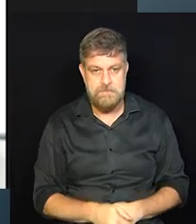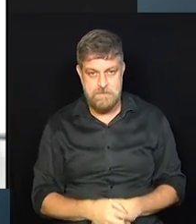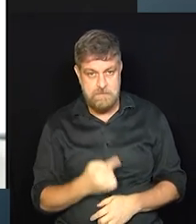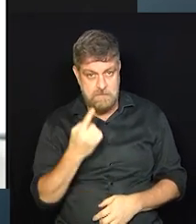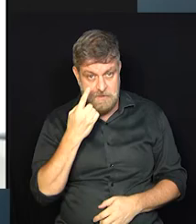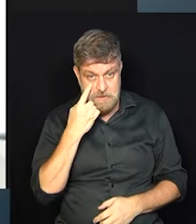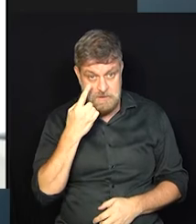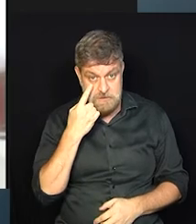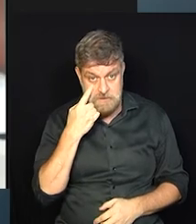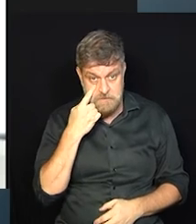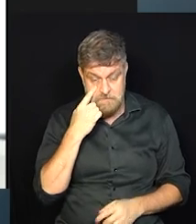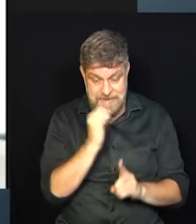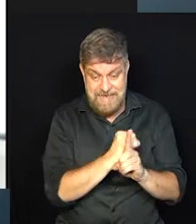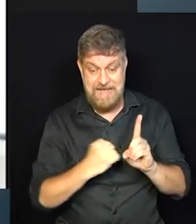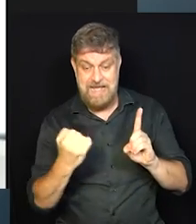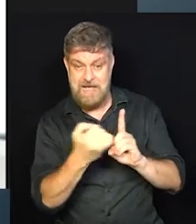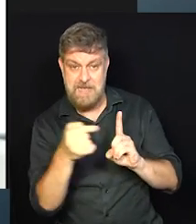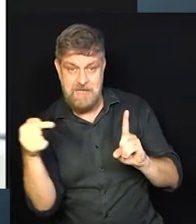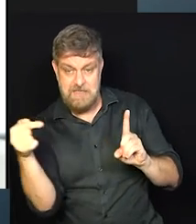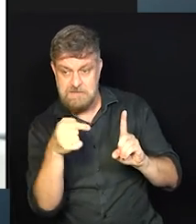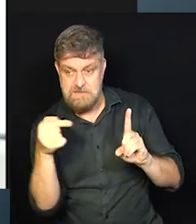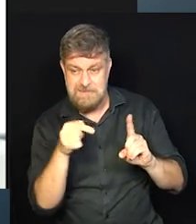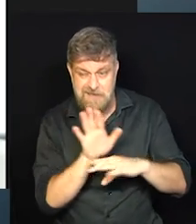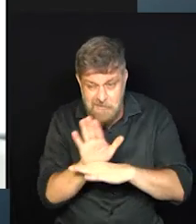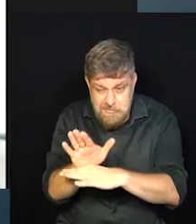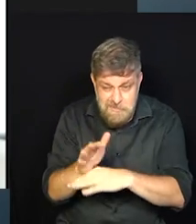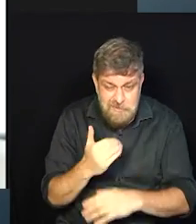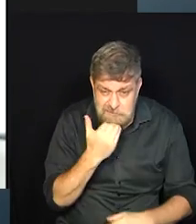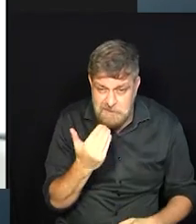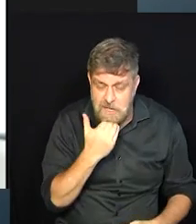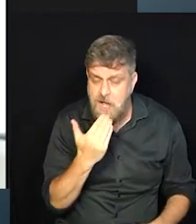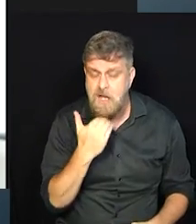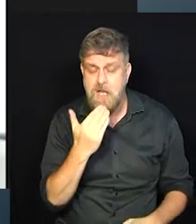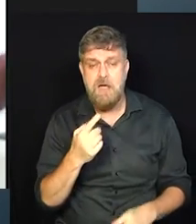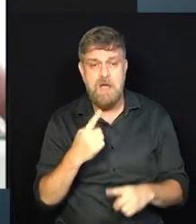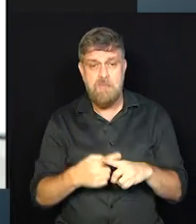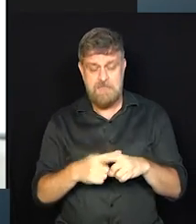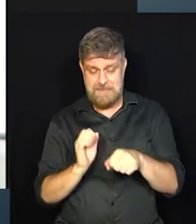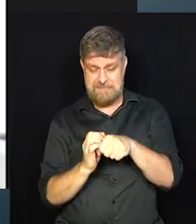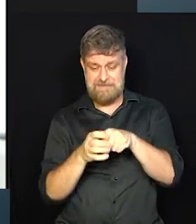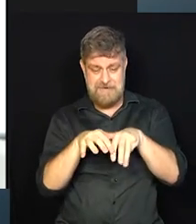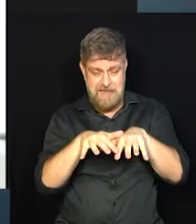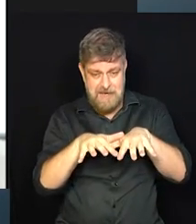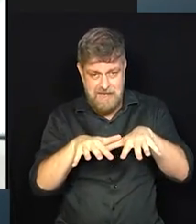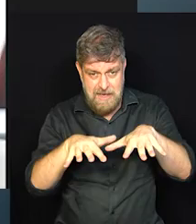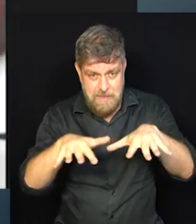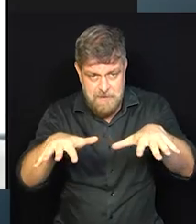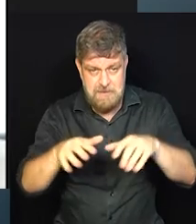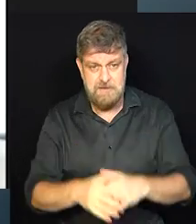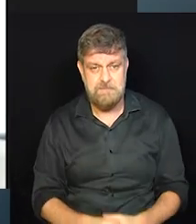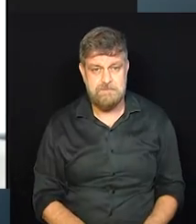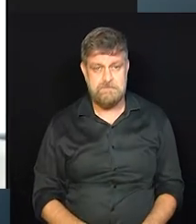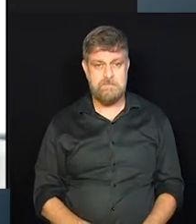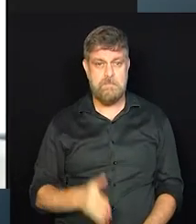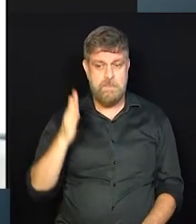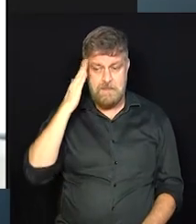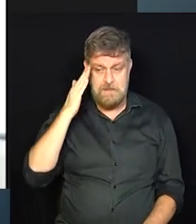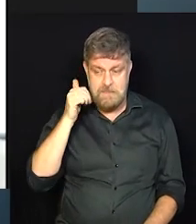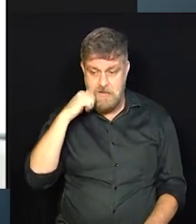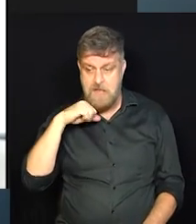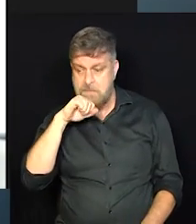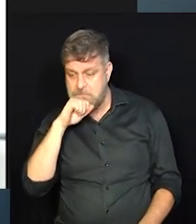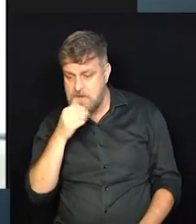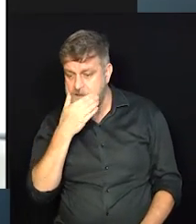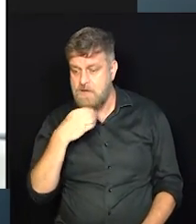realidade em termos de sociedade que não favorece isso, né? Porque quando veio a pandemia, por mais que a